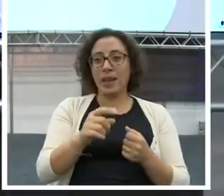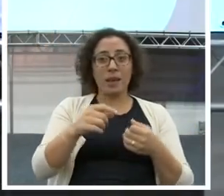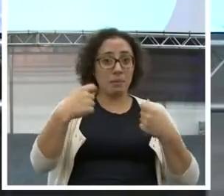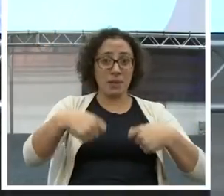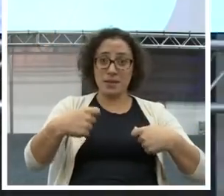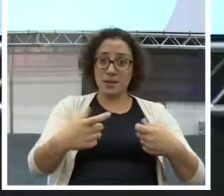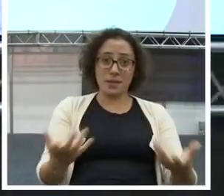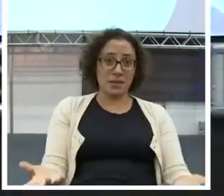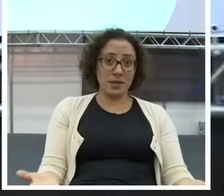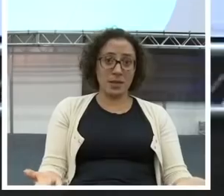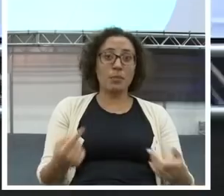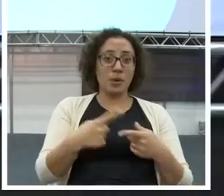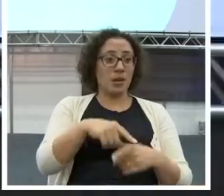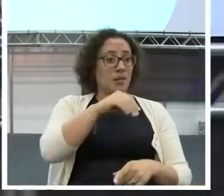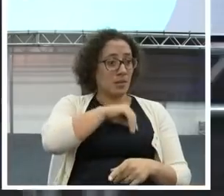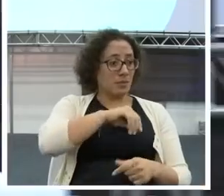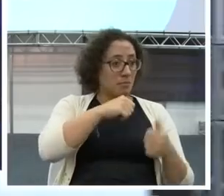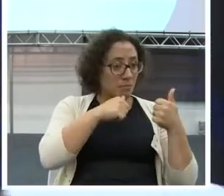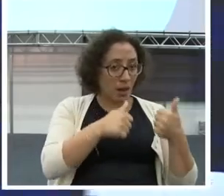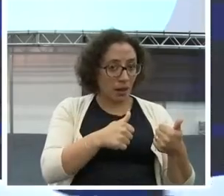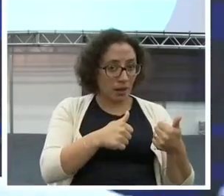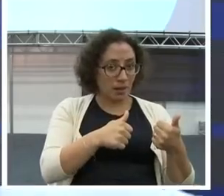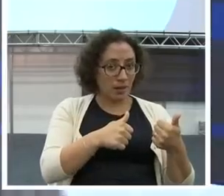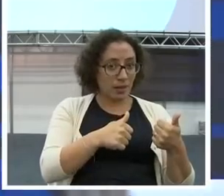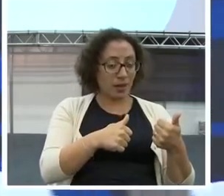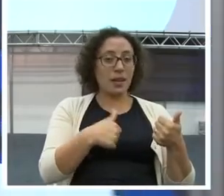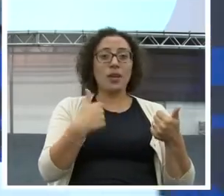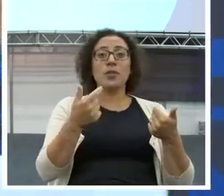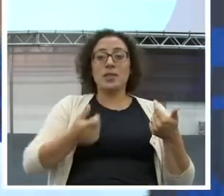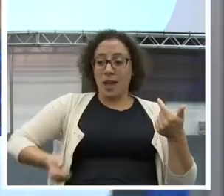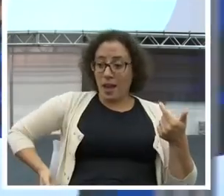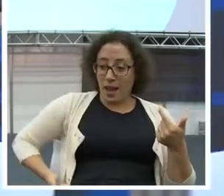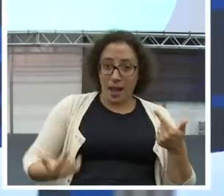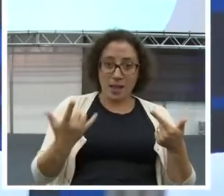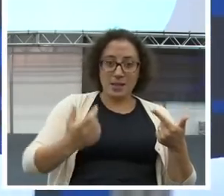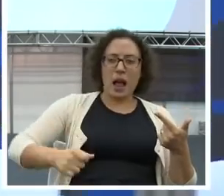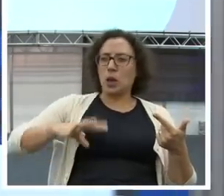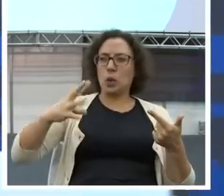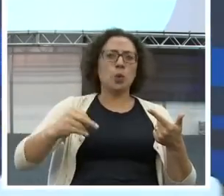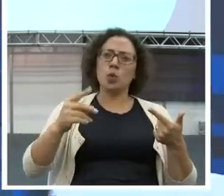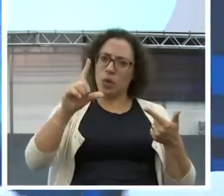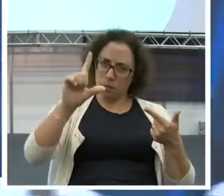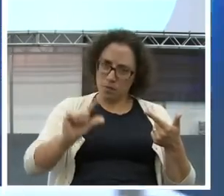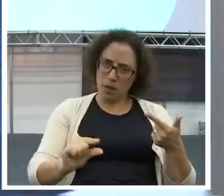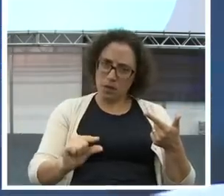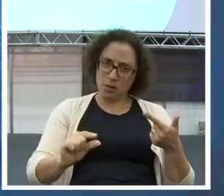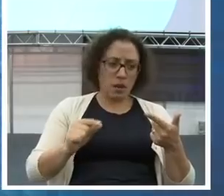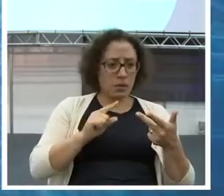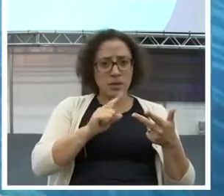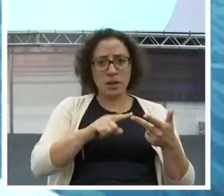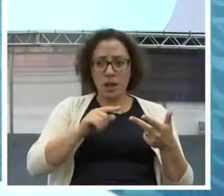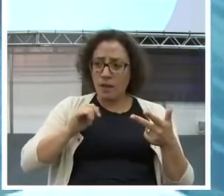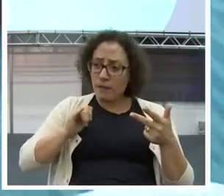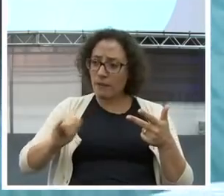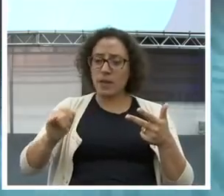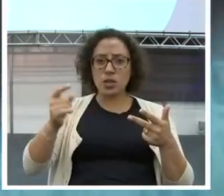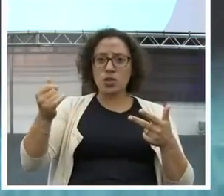Você ganhar bem, você gastar menos que ganha e investir o dinheiro é obrigação.